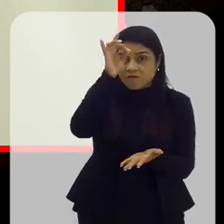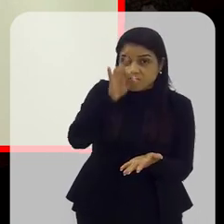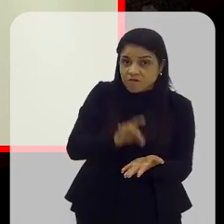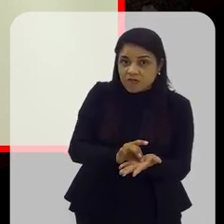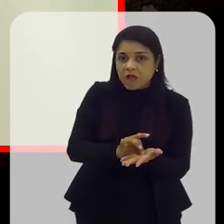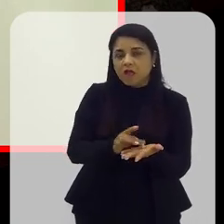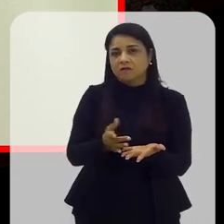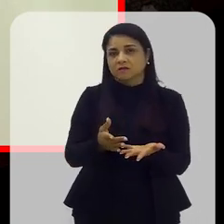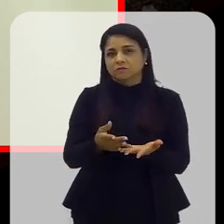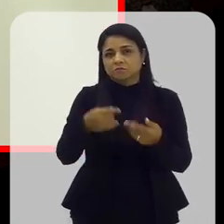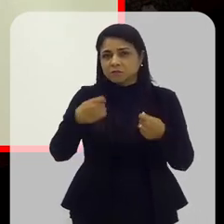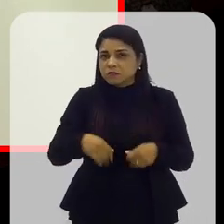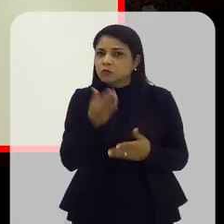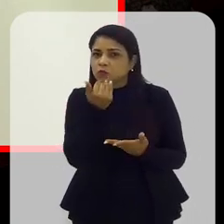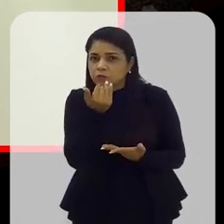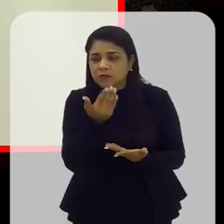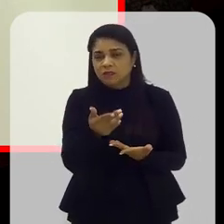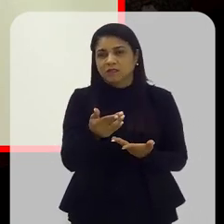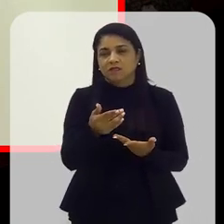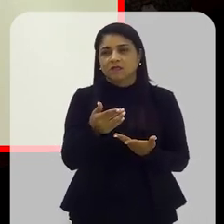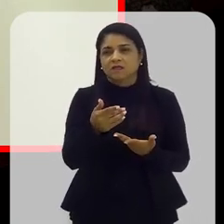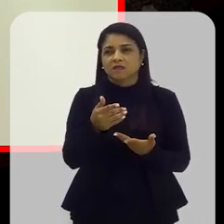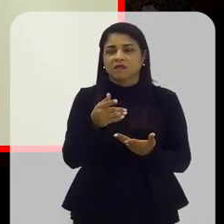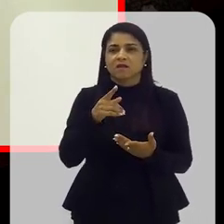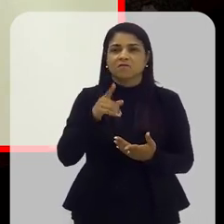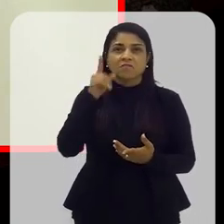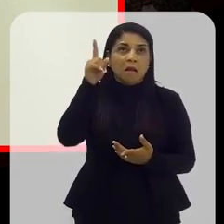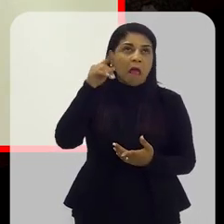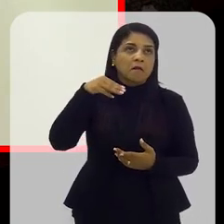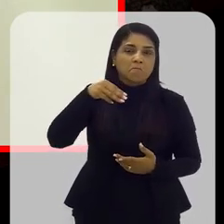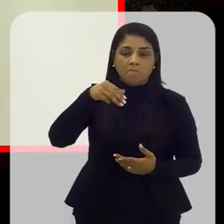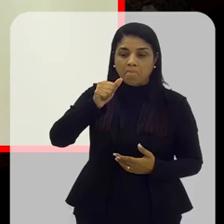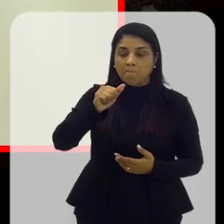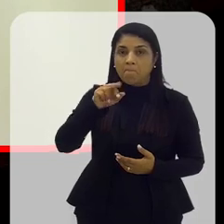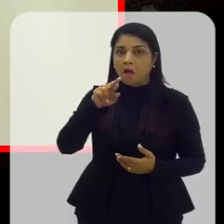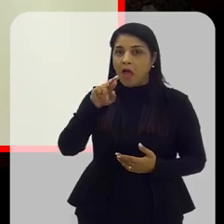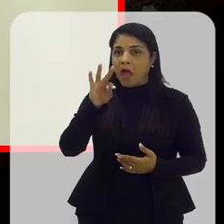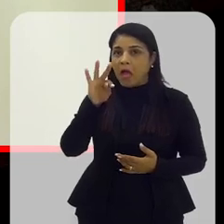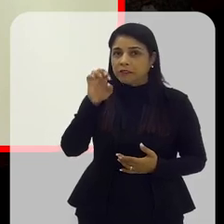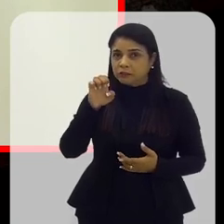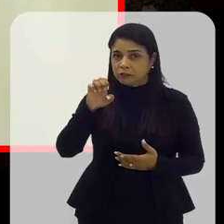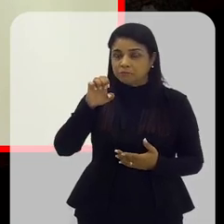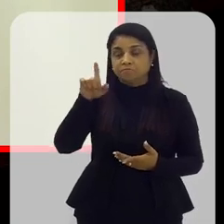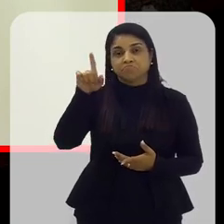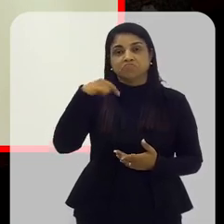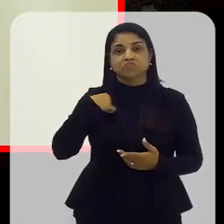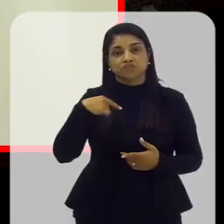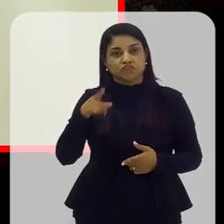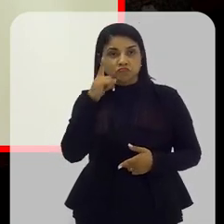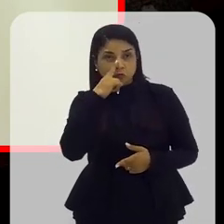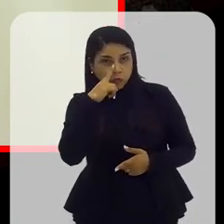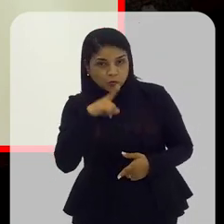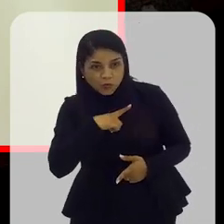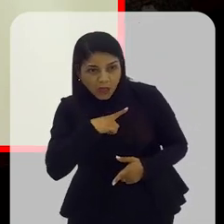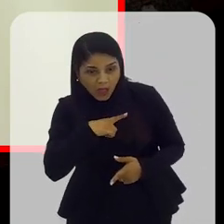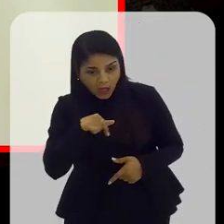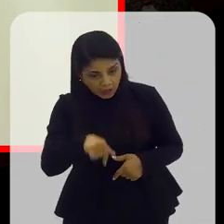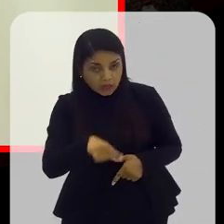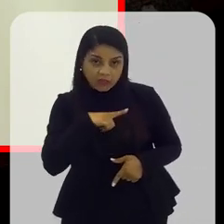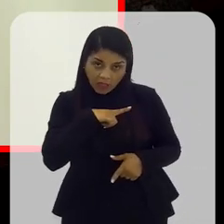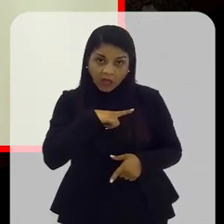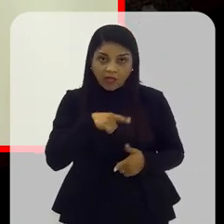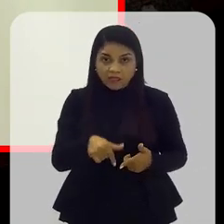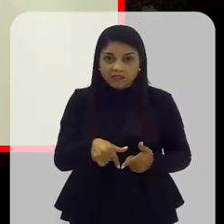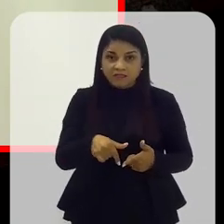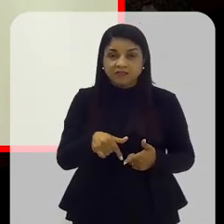comida de verdade. É claro que eu falo também, lá em Marte, eu não sei se tem biscoito, aqui tem, de vez em quando a gente come,